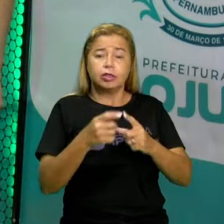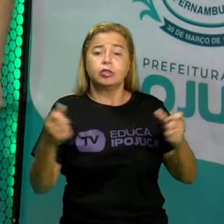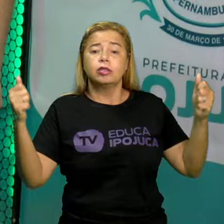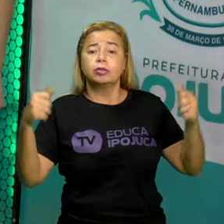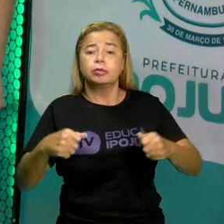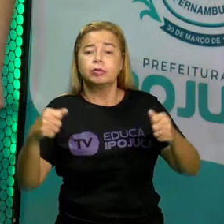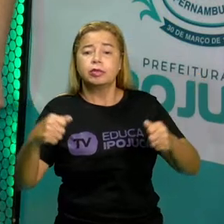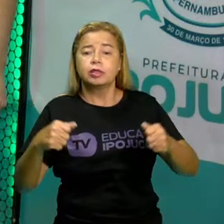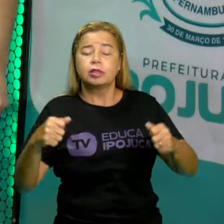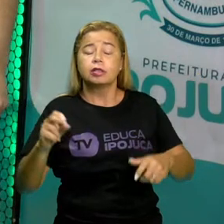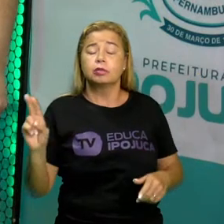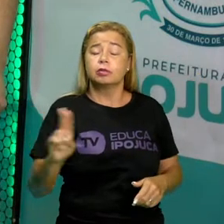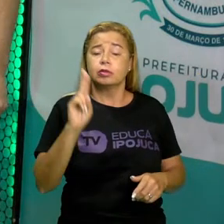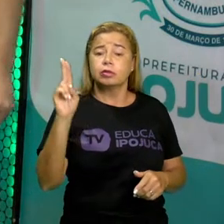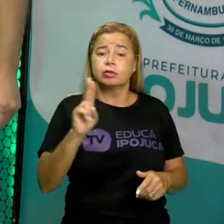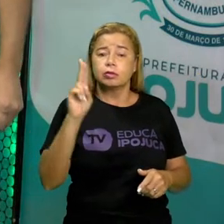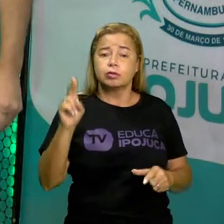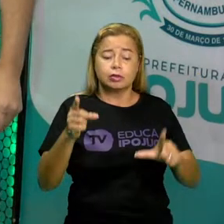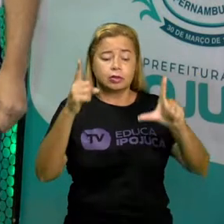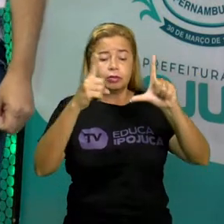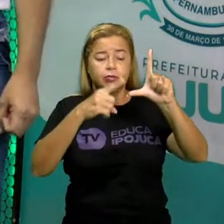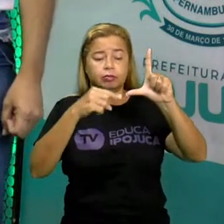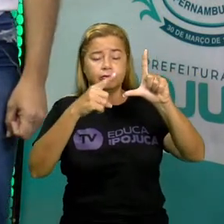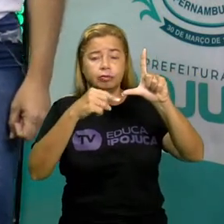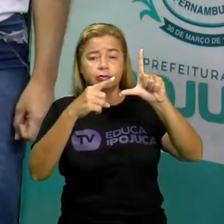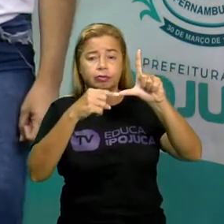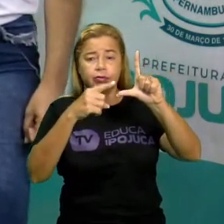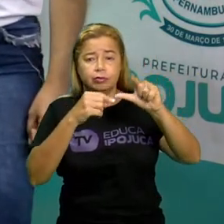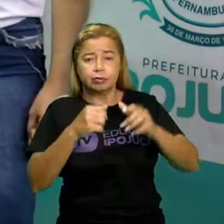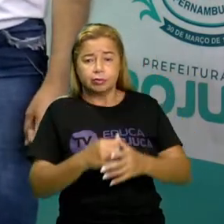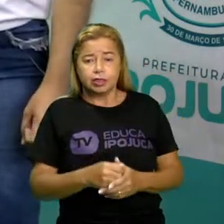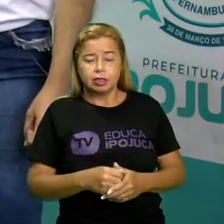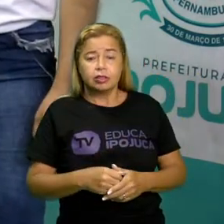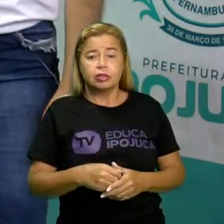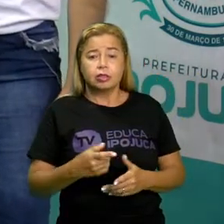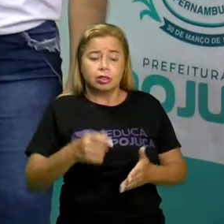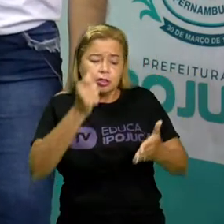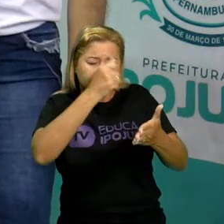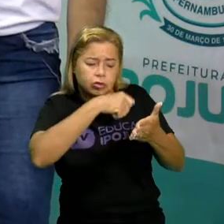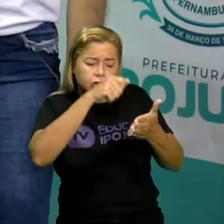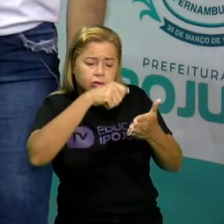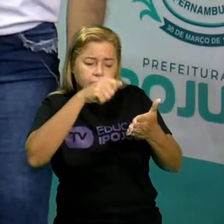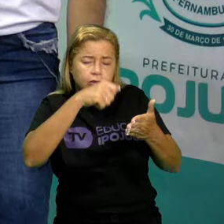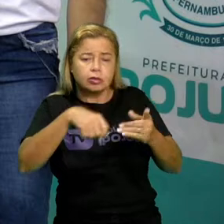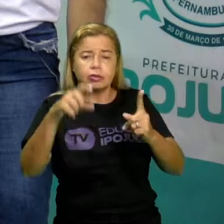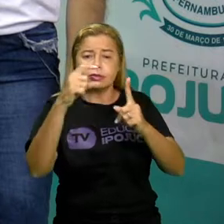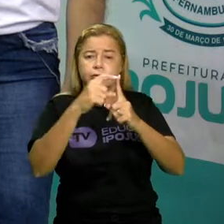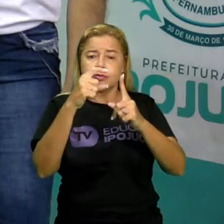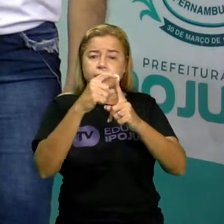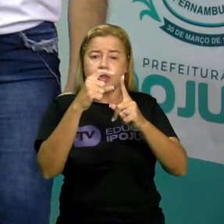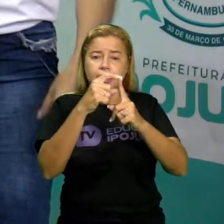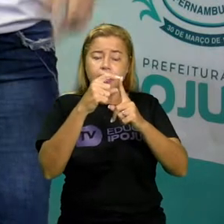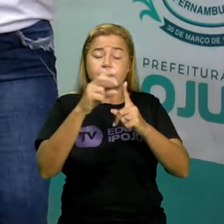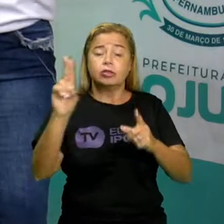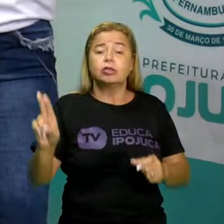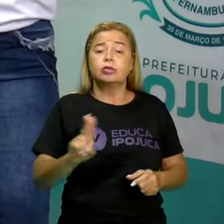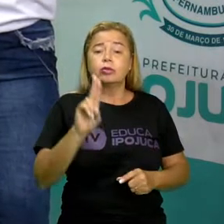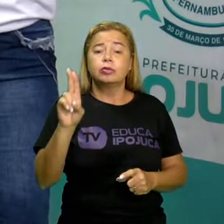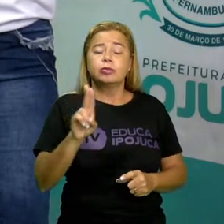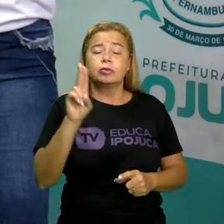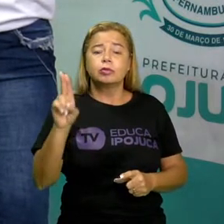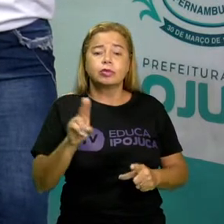Pois é. Quando nós vamos escrever uma palavra, nós utilizamos as letras.